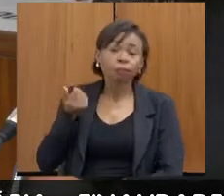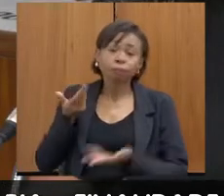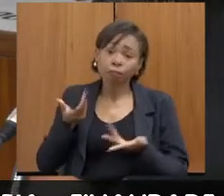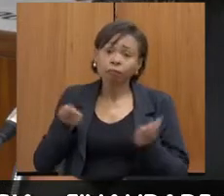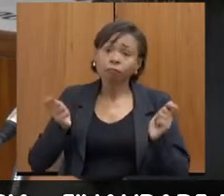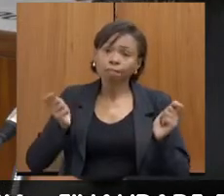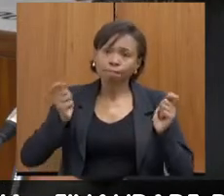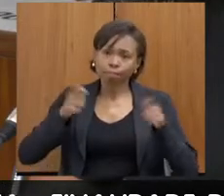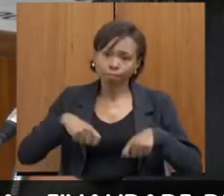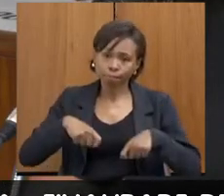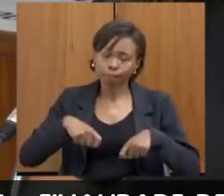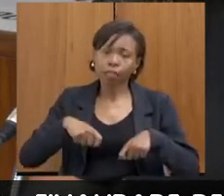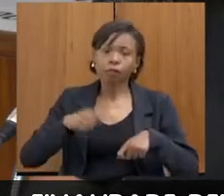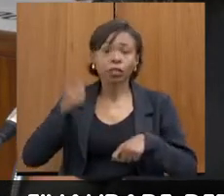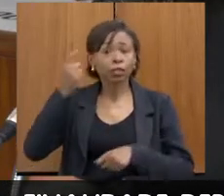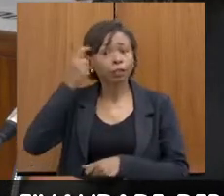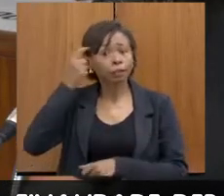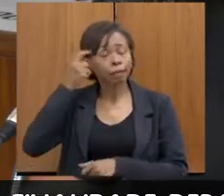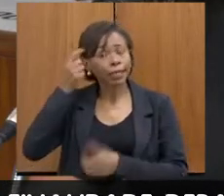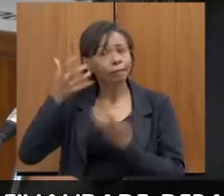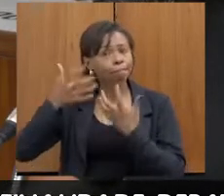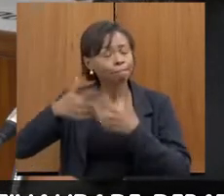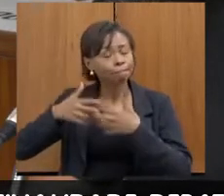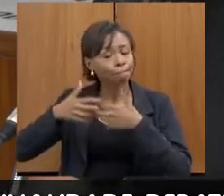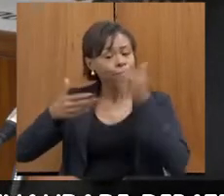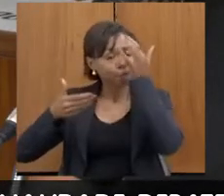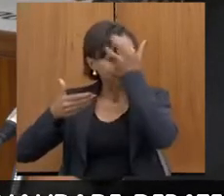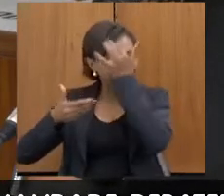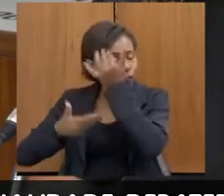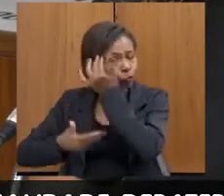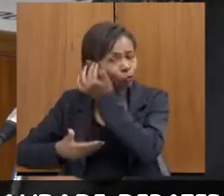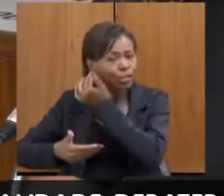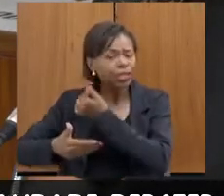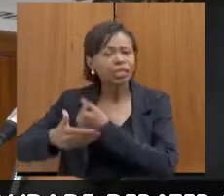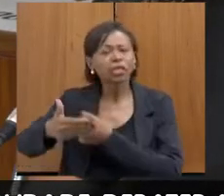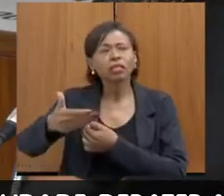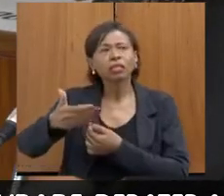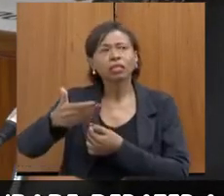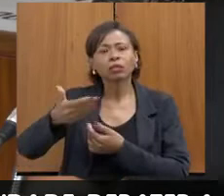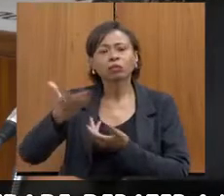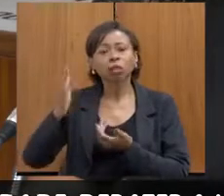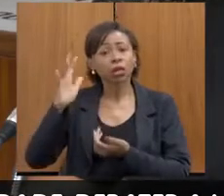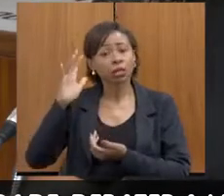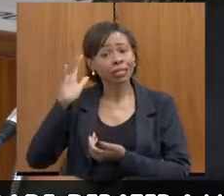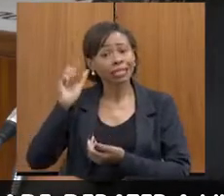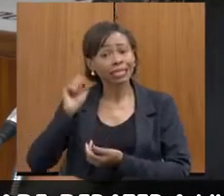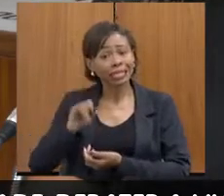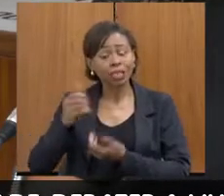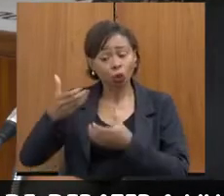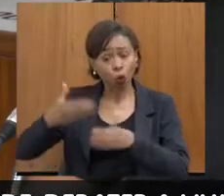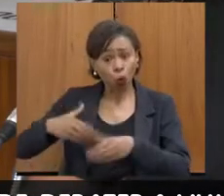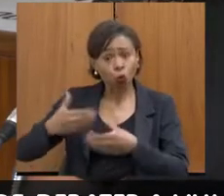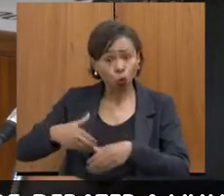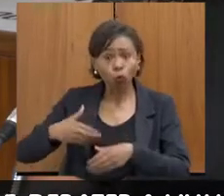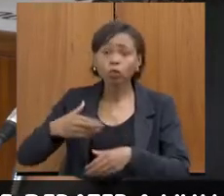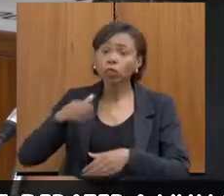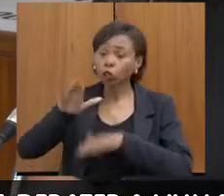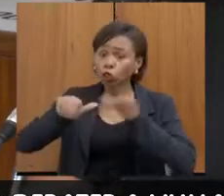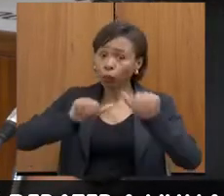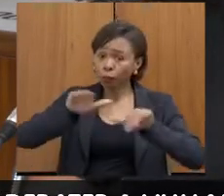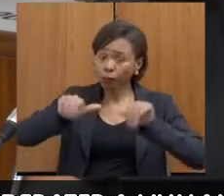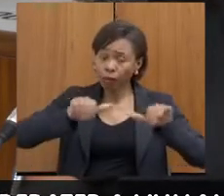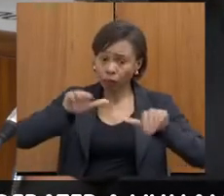possível, de repente, pensar a longo prazo, com o resultado desse concurso saindo, fazer um chamamento aí